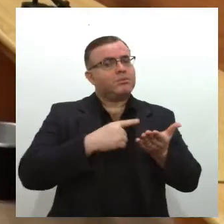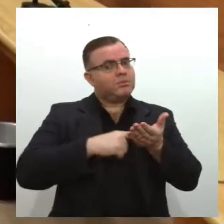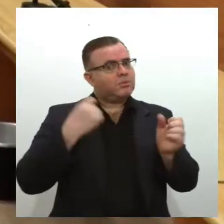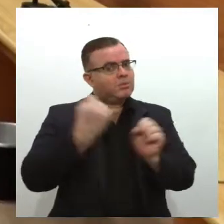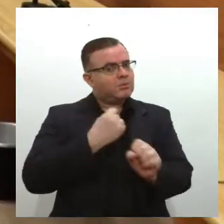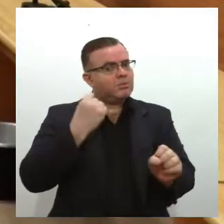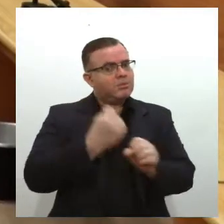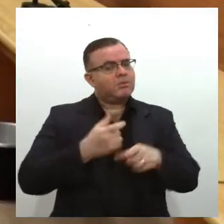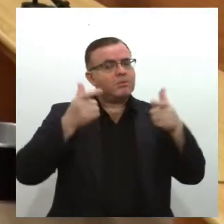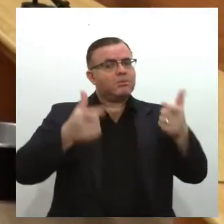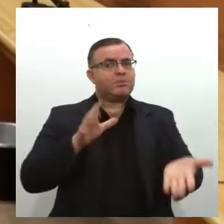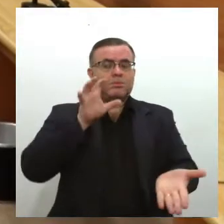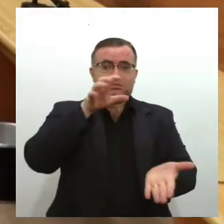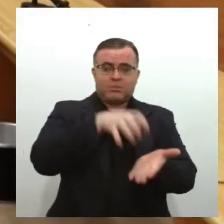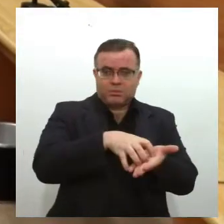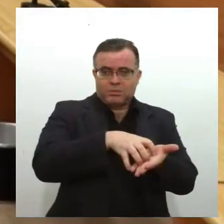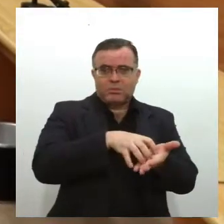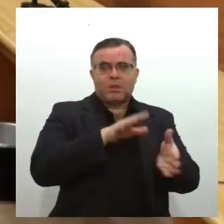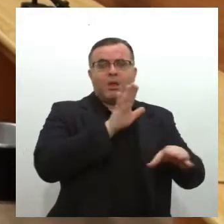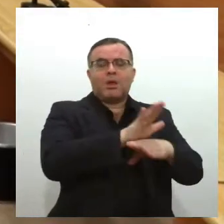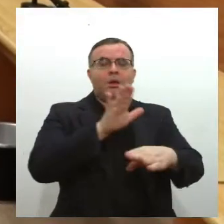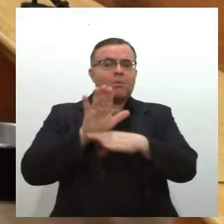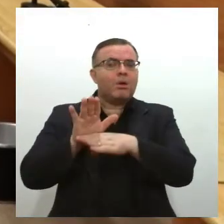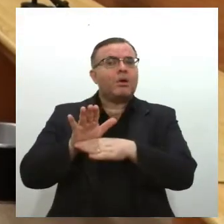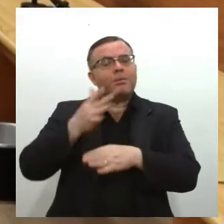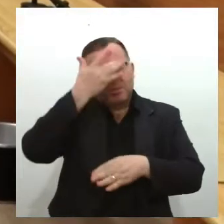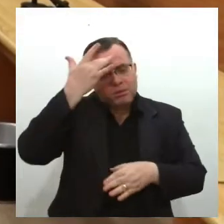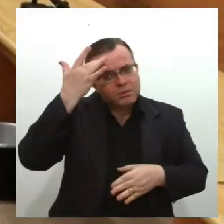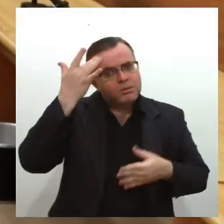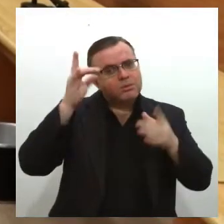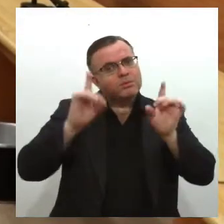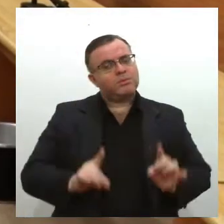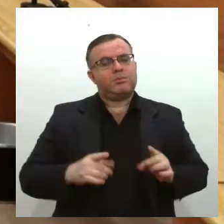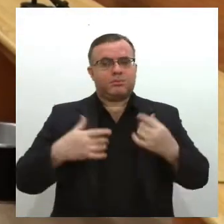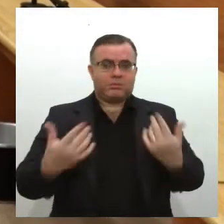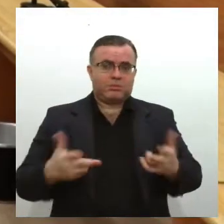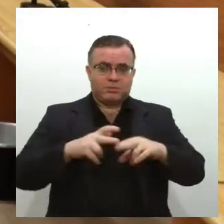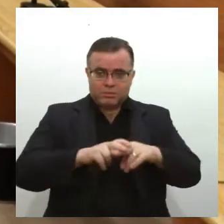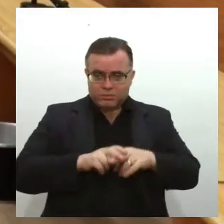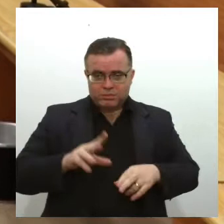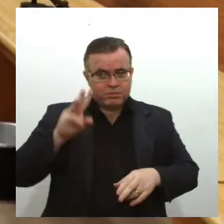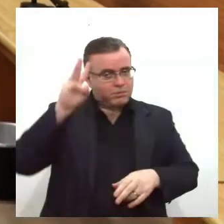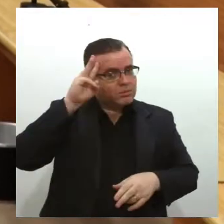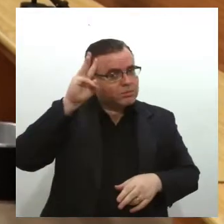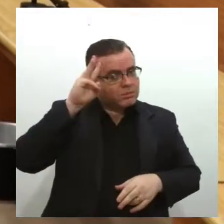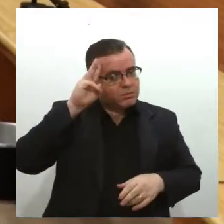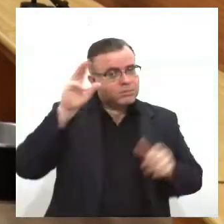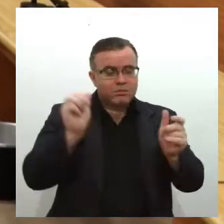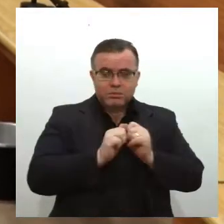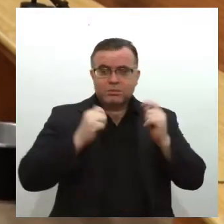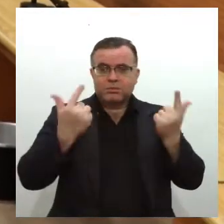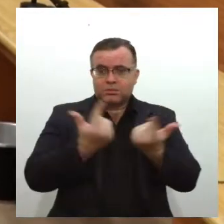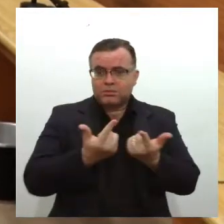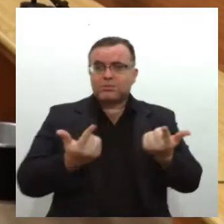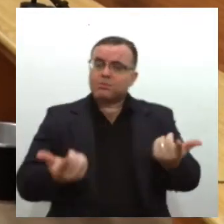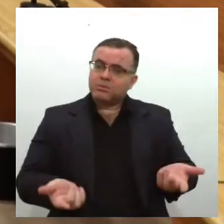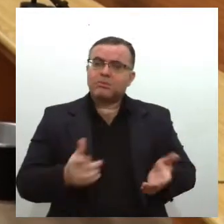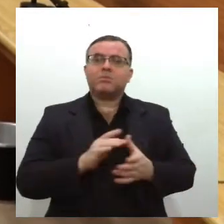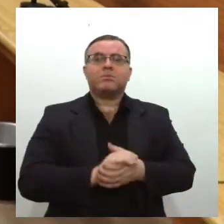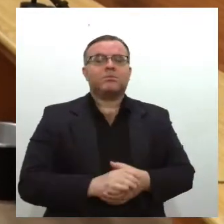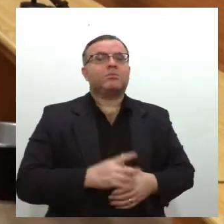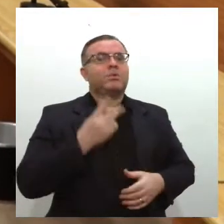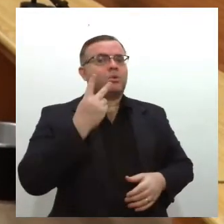centro de apoio integral à pessoa com deficiência. Ainda durante a sessão mista da terça-feira, na Assembleia Legislativa de Sergipe, duas